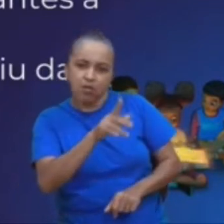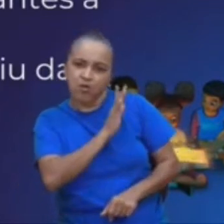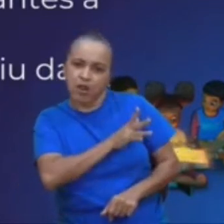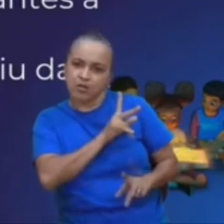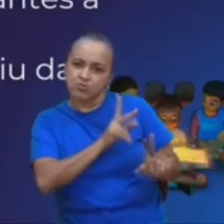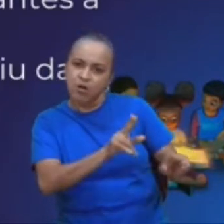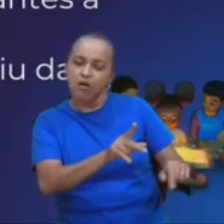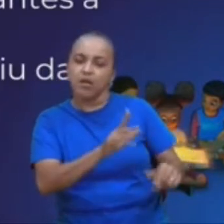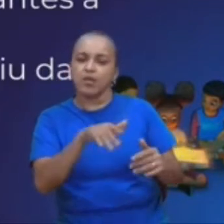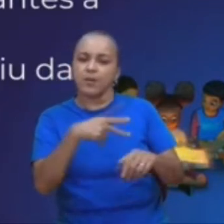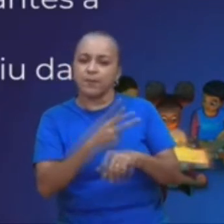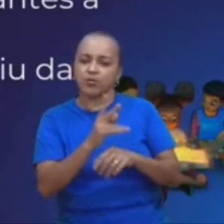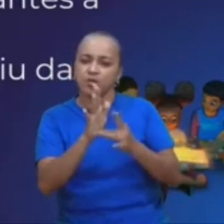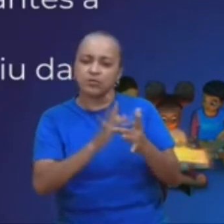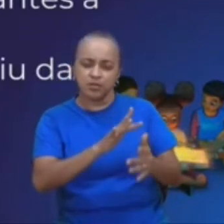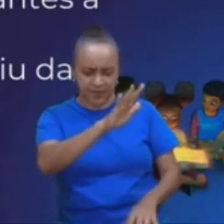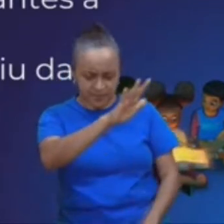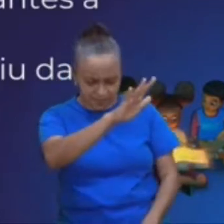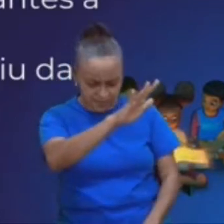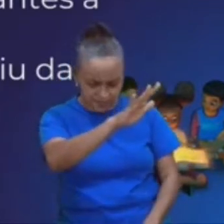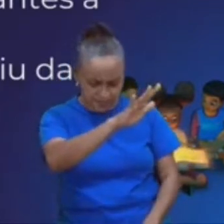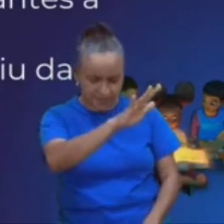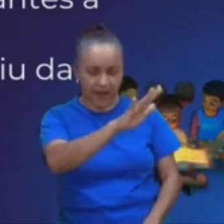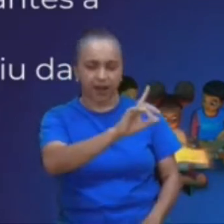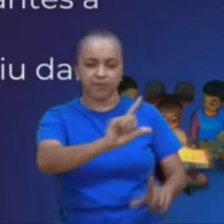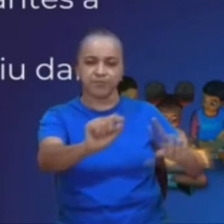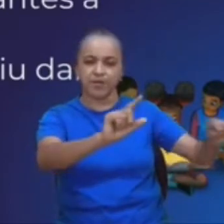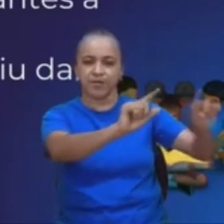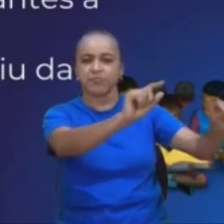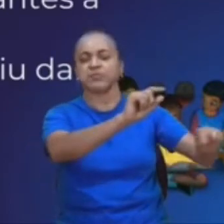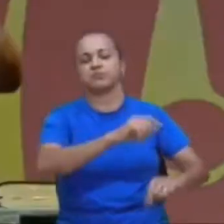lhes impor as mãos, partiu dali.